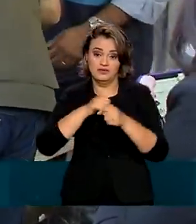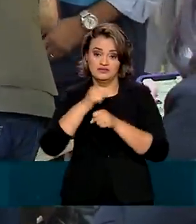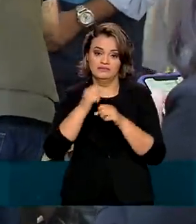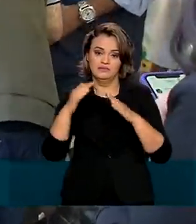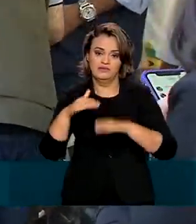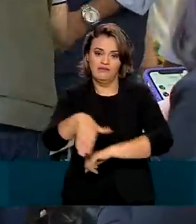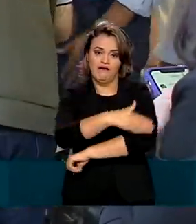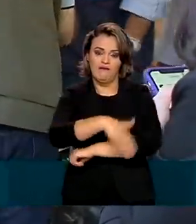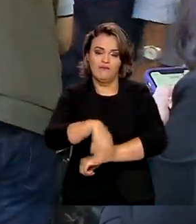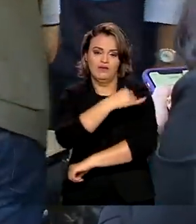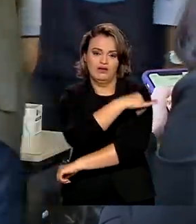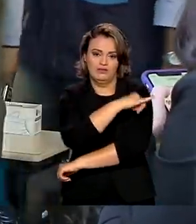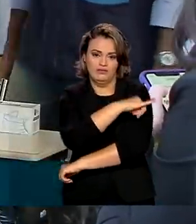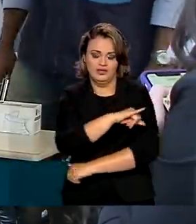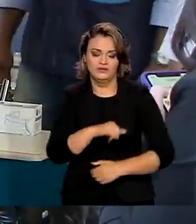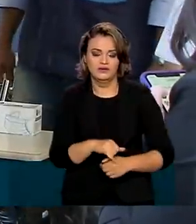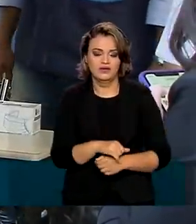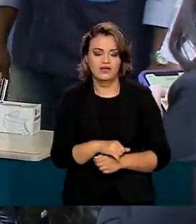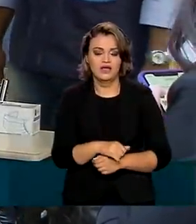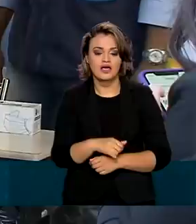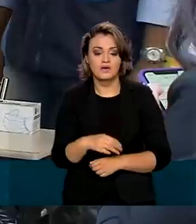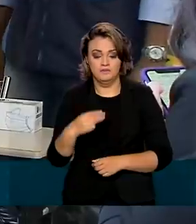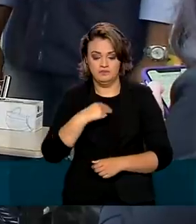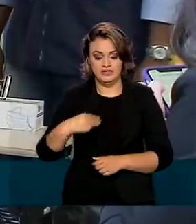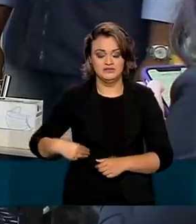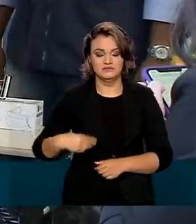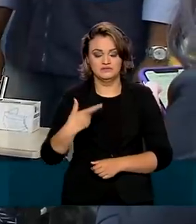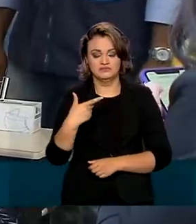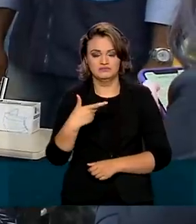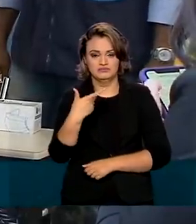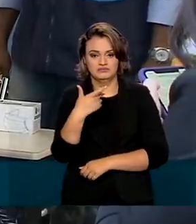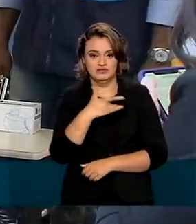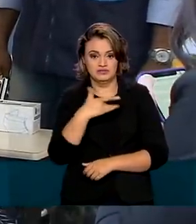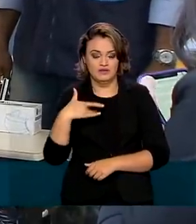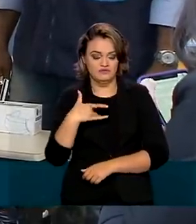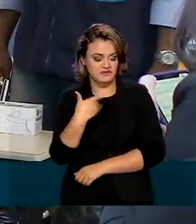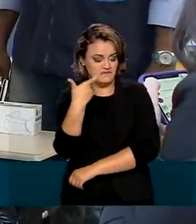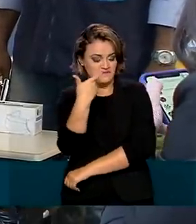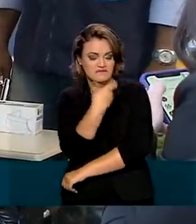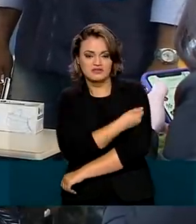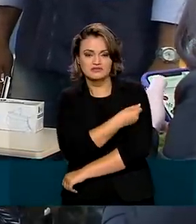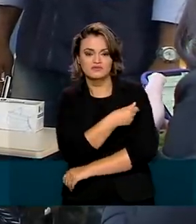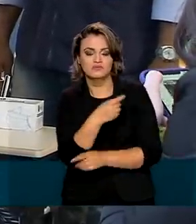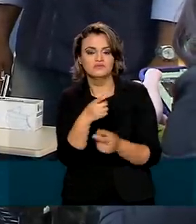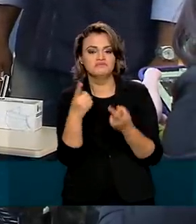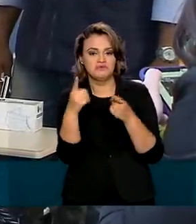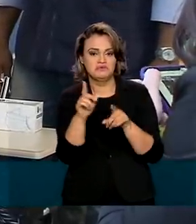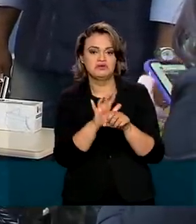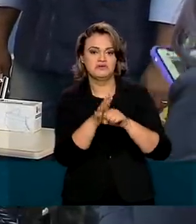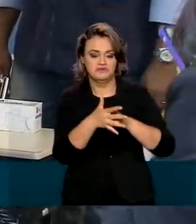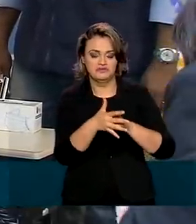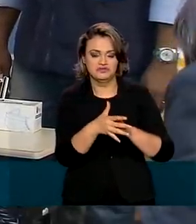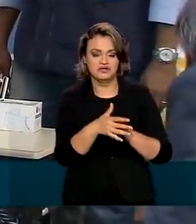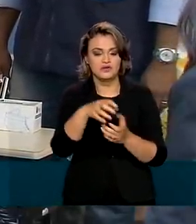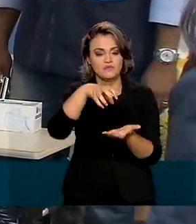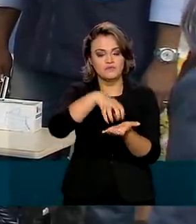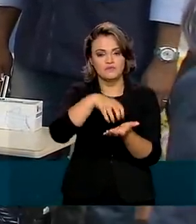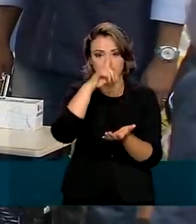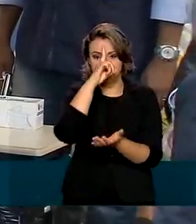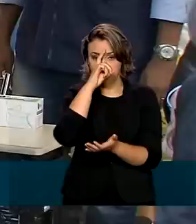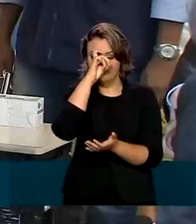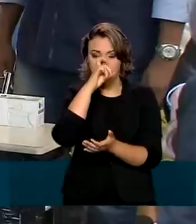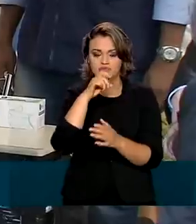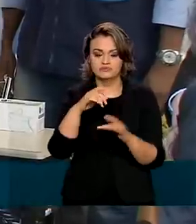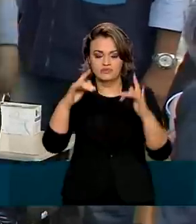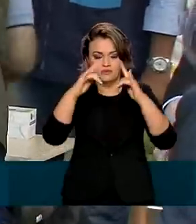mora nas ruas do Rio de Janeiro. Ele recebeu do Ministro da Saúde, Marcelo Queiroga, a vacina contra o coronavírus, num poço de atendimento